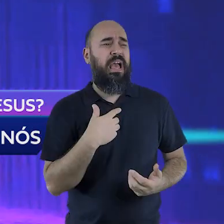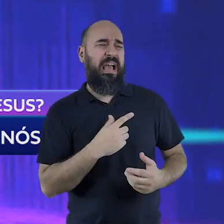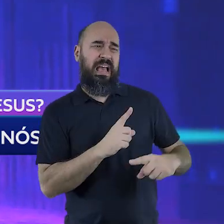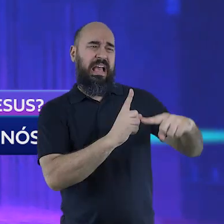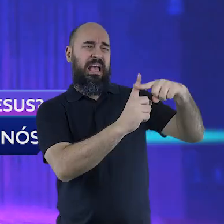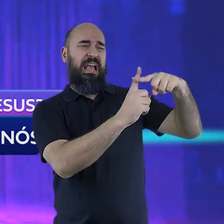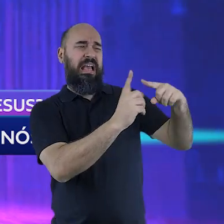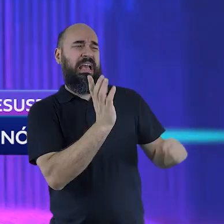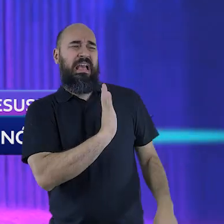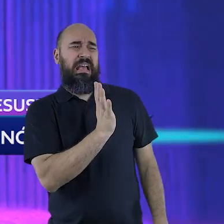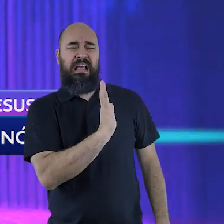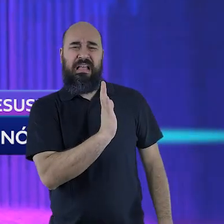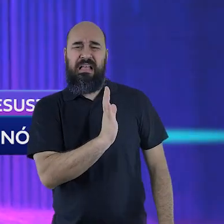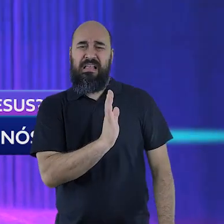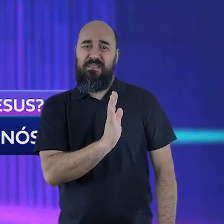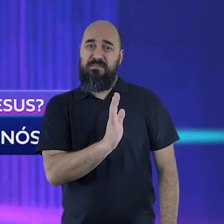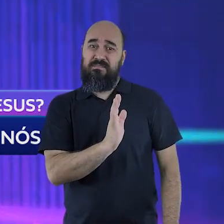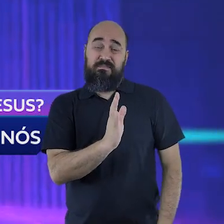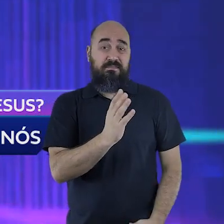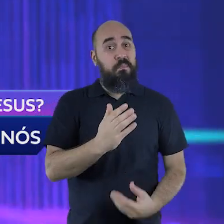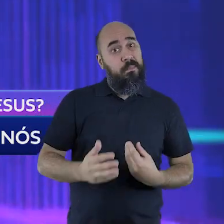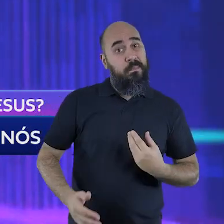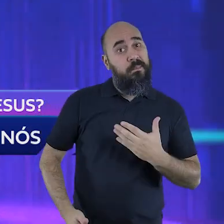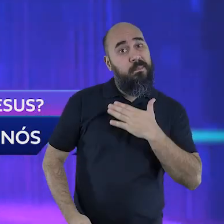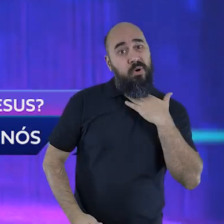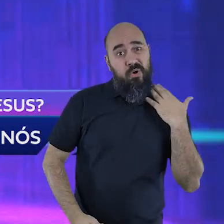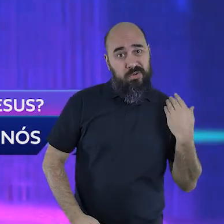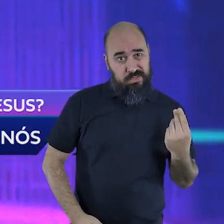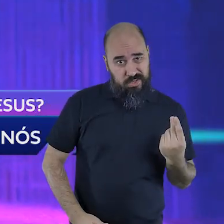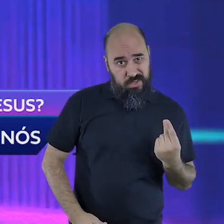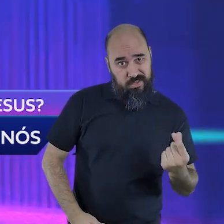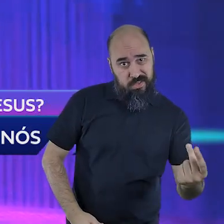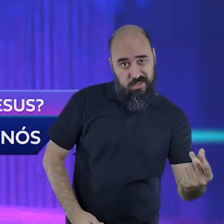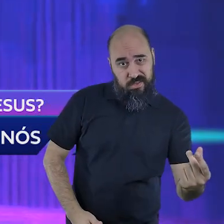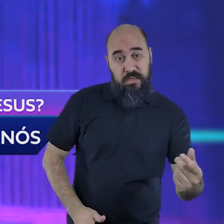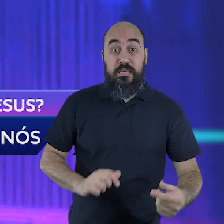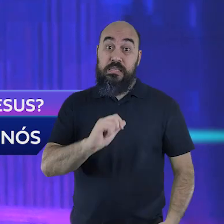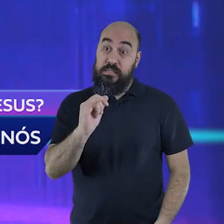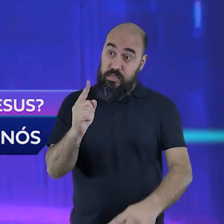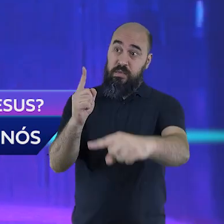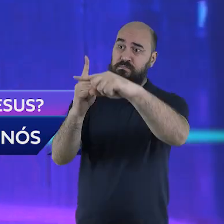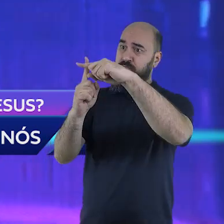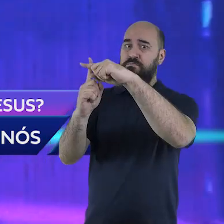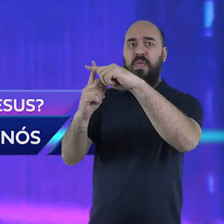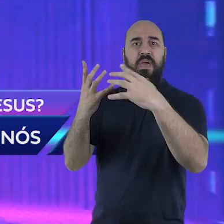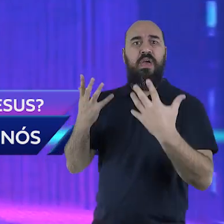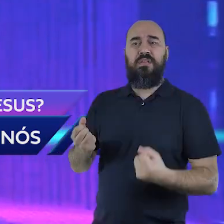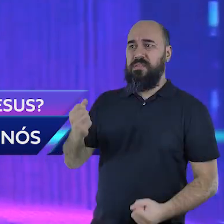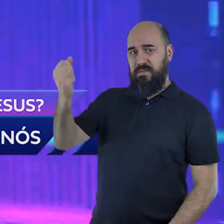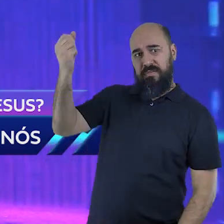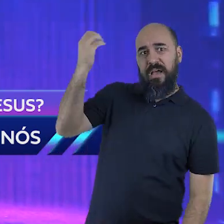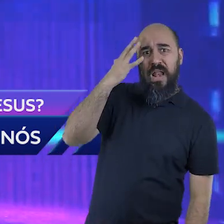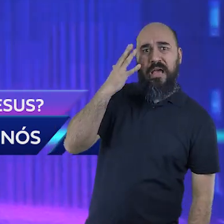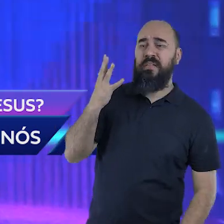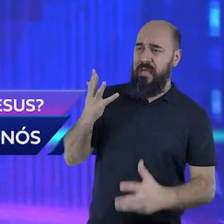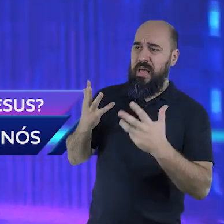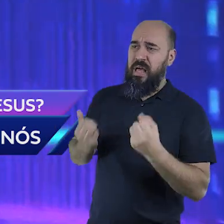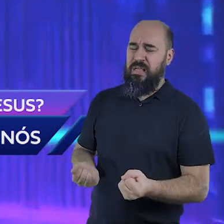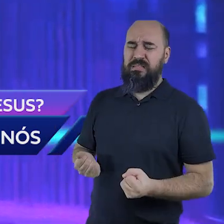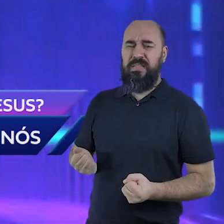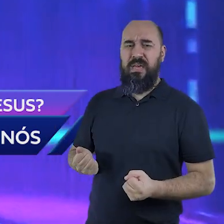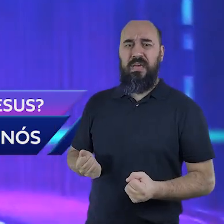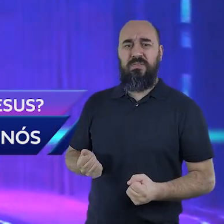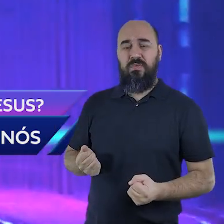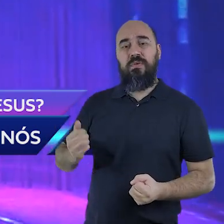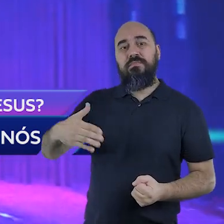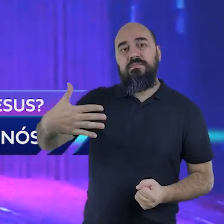O sacrifício de Cristo só terá sentido quando você diz sim à graça dele. Quando você